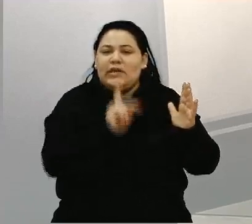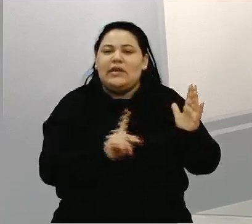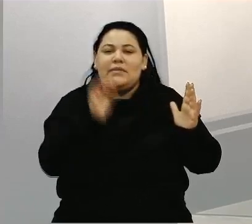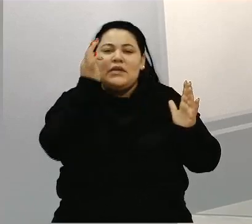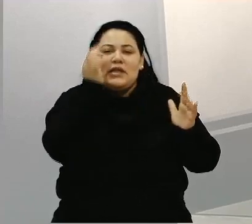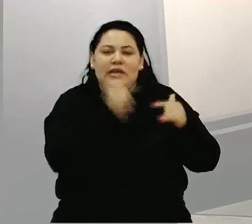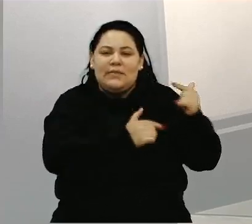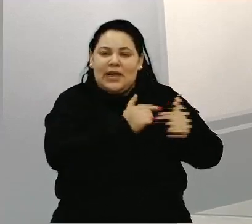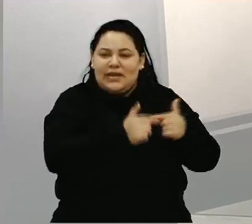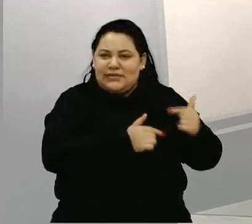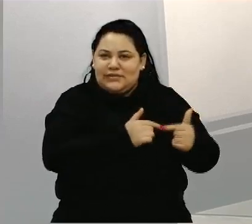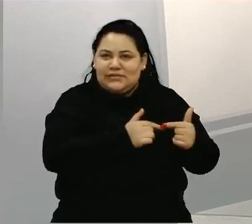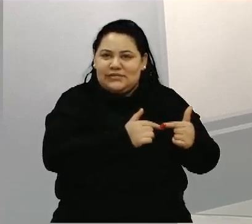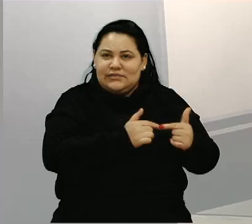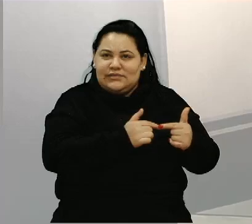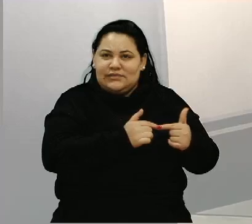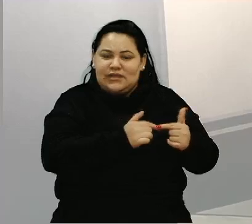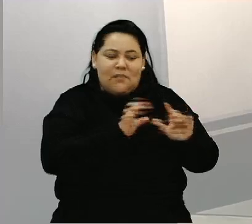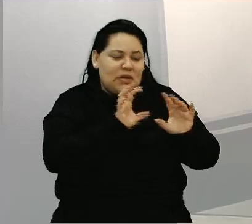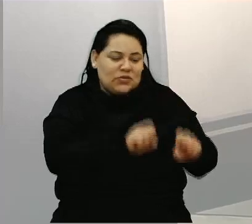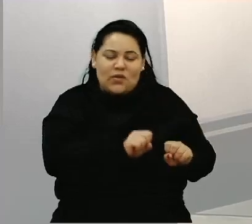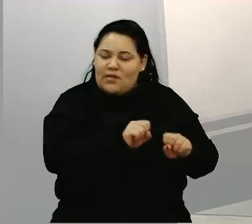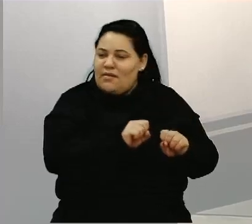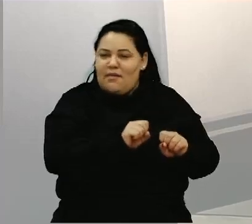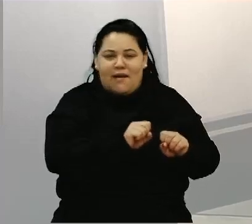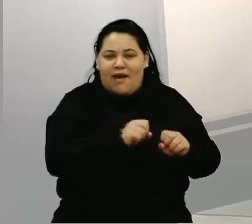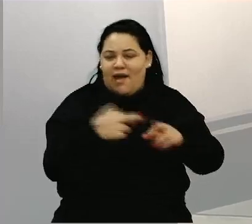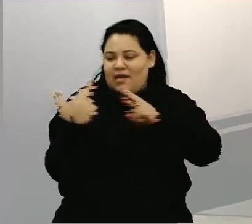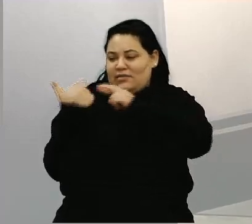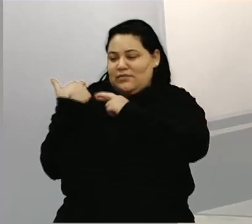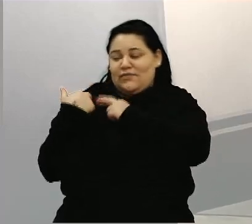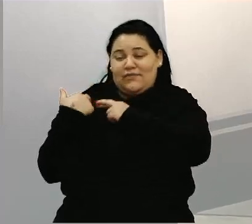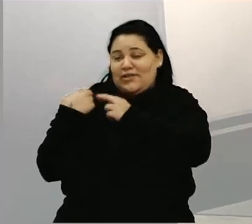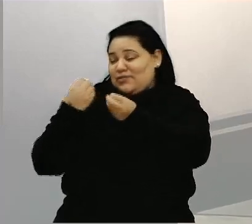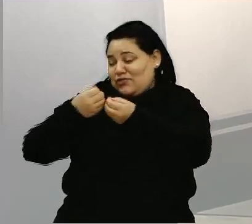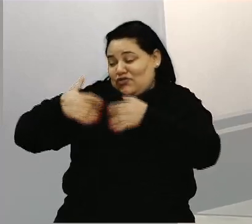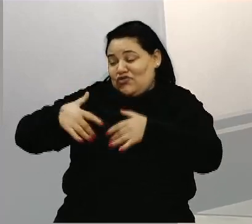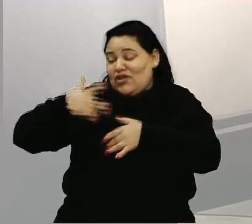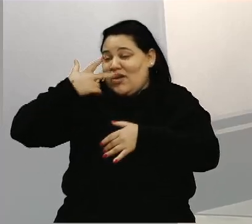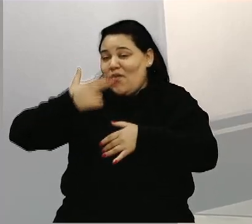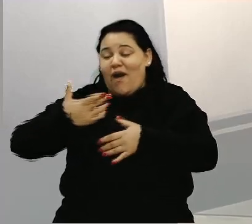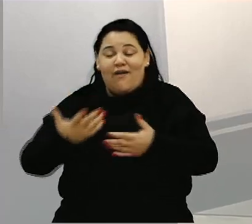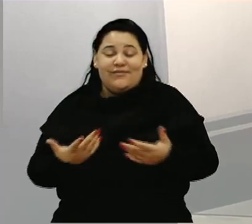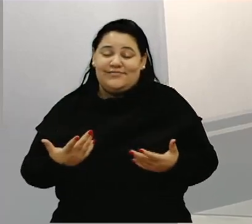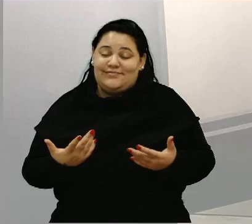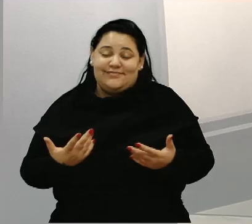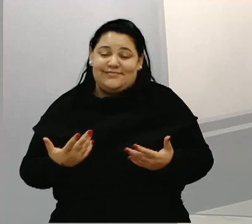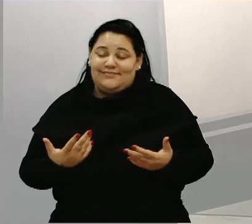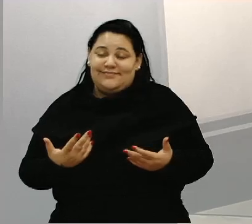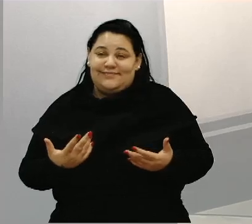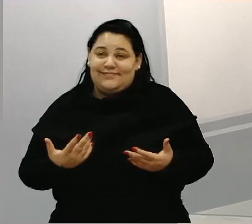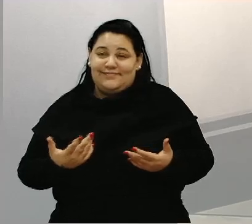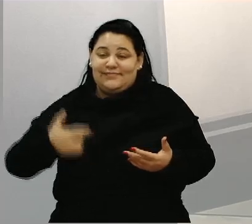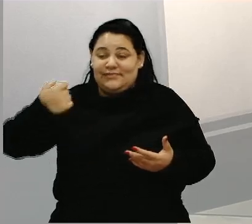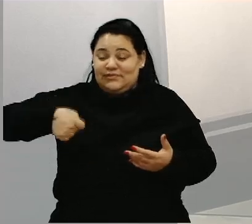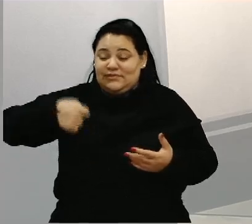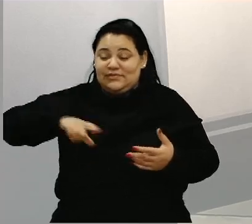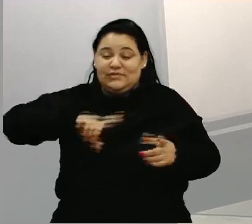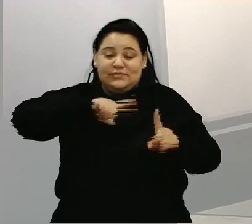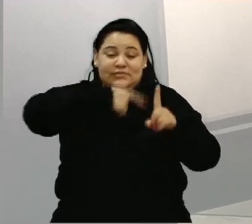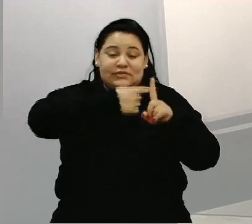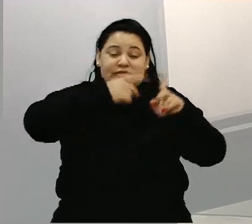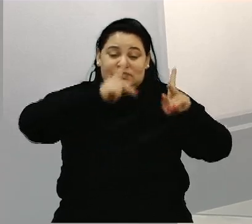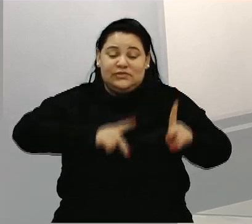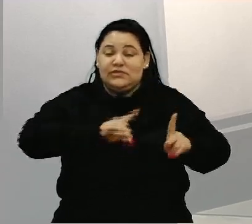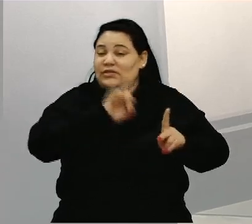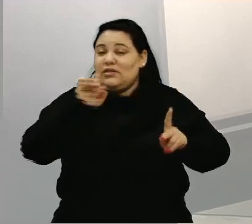A pessoa que pegar essa incumbência, ela vai se feirar e estragar talvez a sua credibilidade. Precisa mais gente. Não é o problema